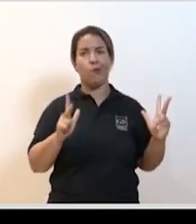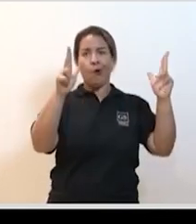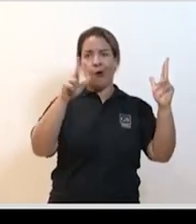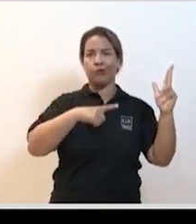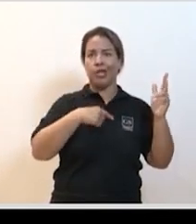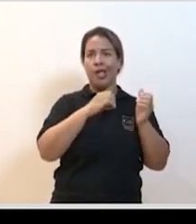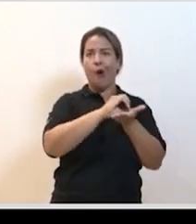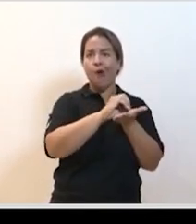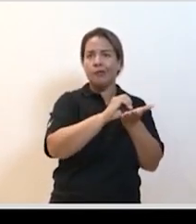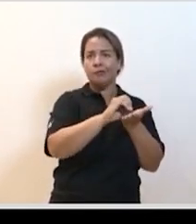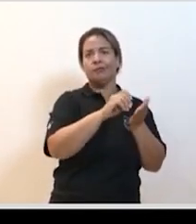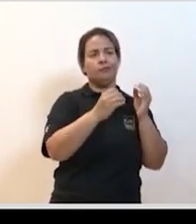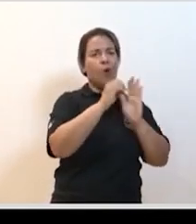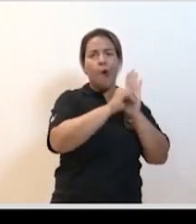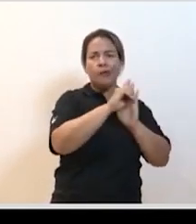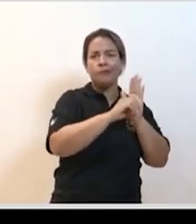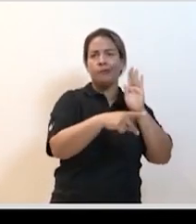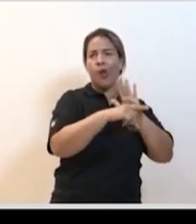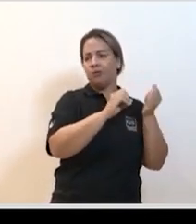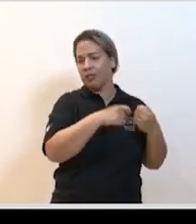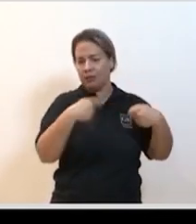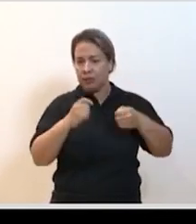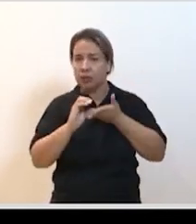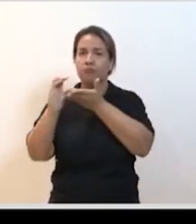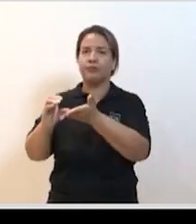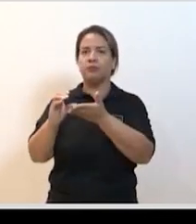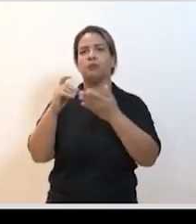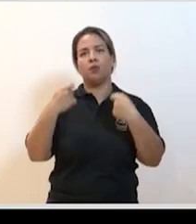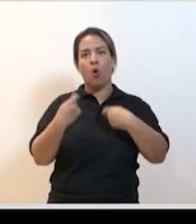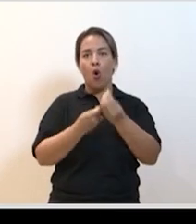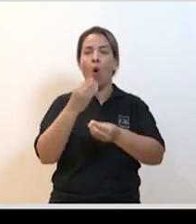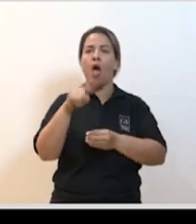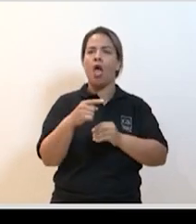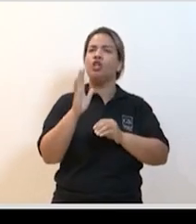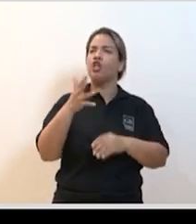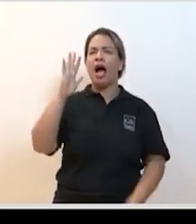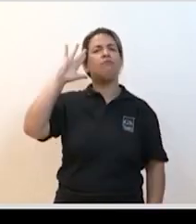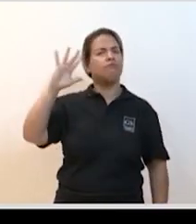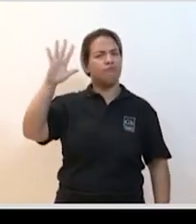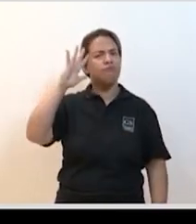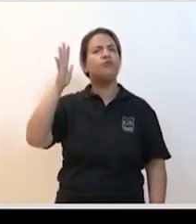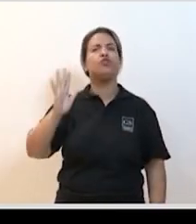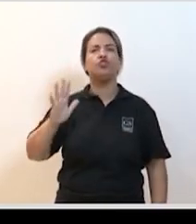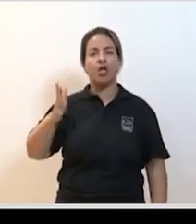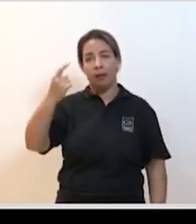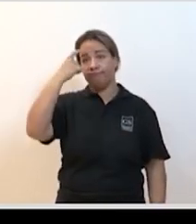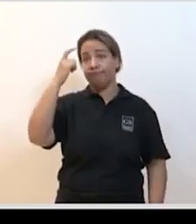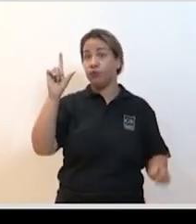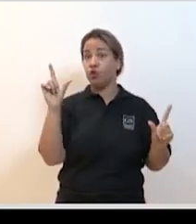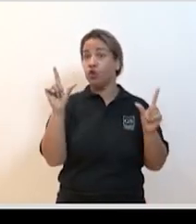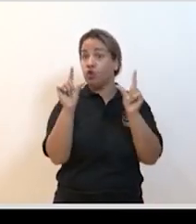pode passar o próximo por favor que vinham sendo feitos e na verdade isso já foi repensado já se